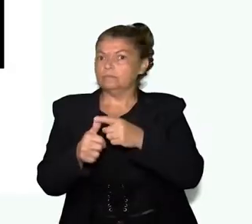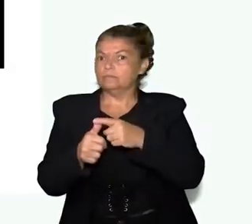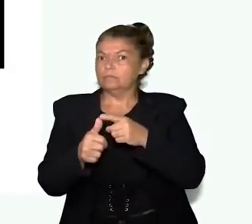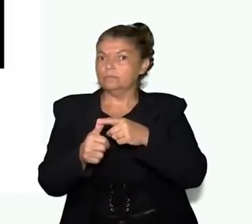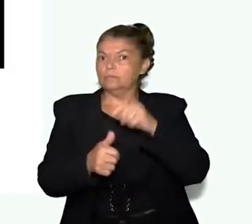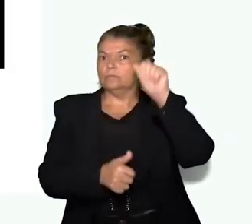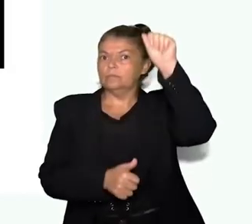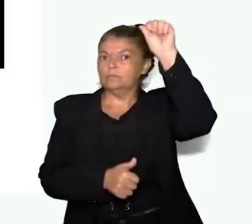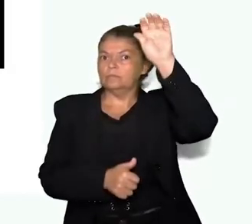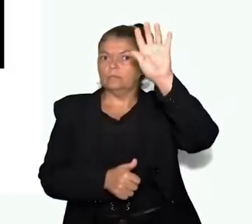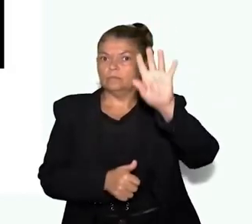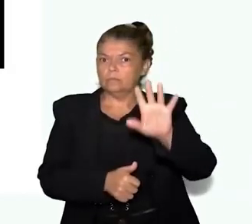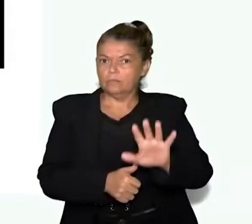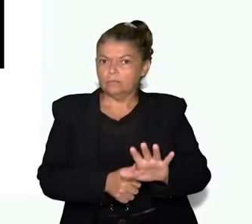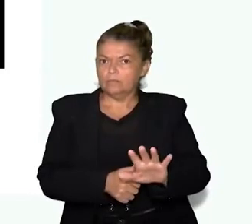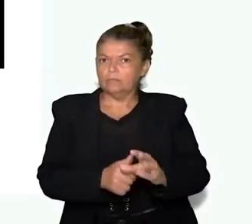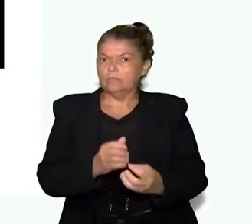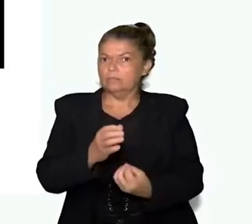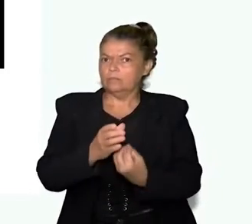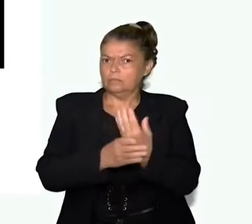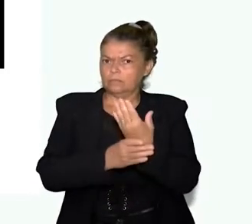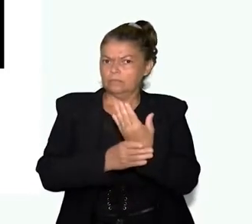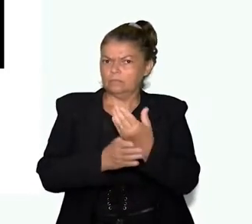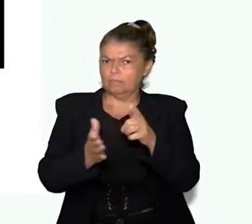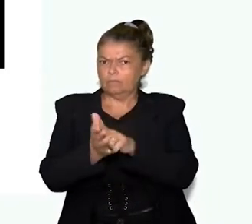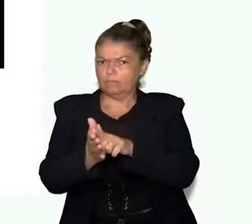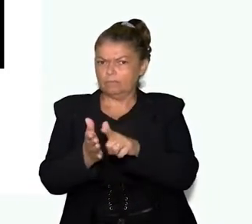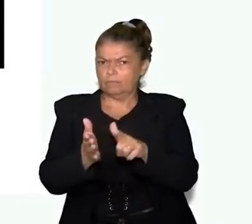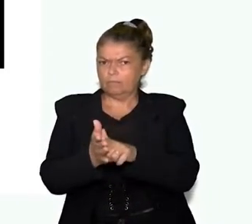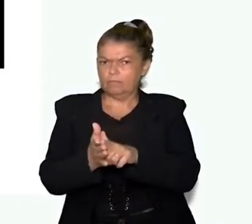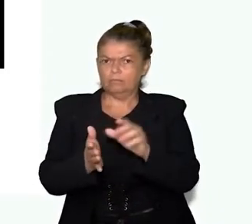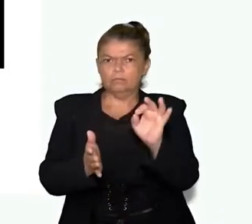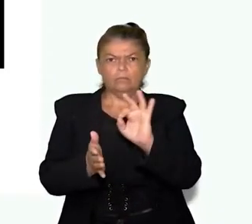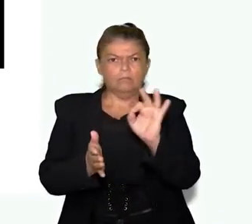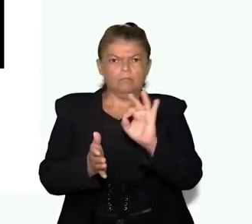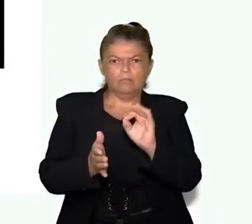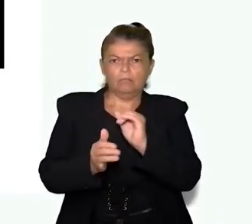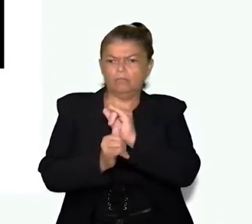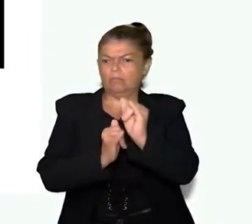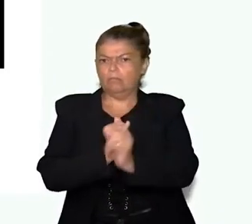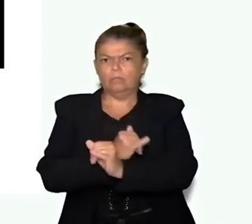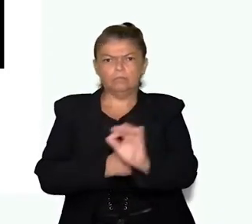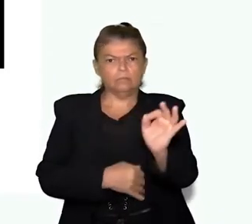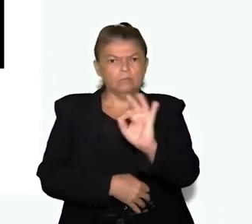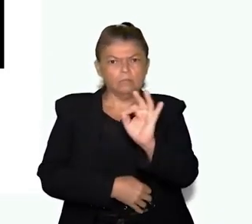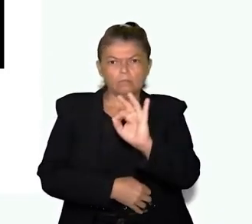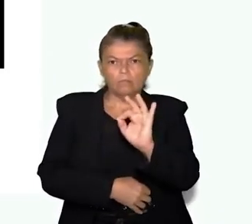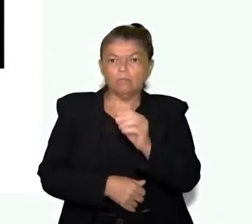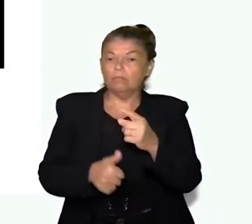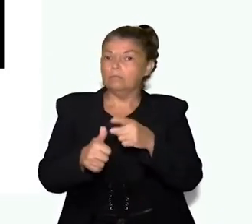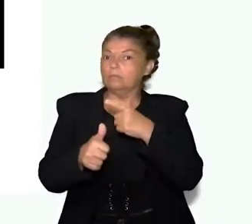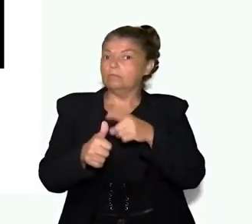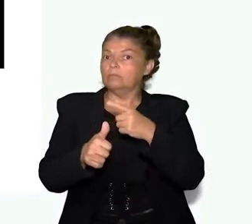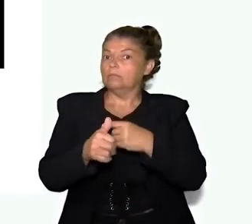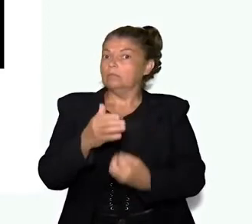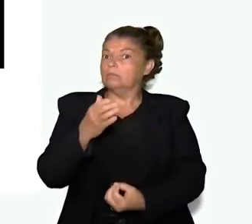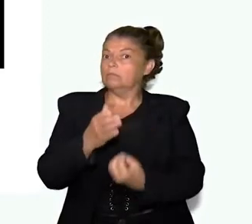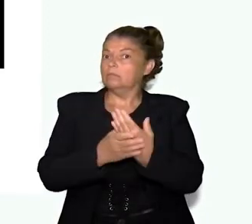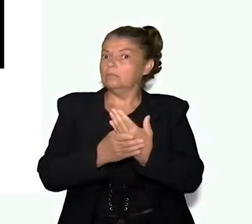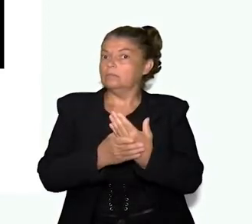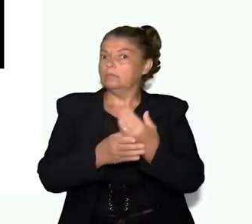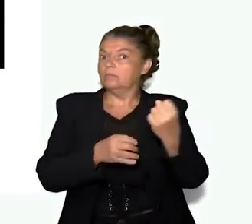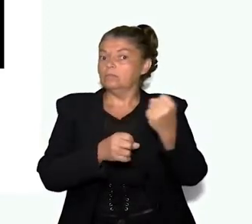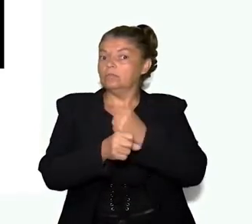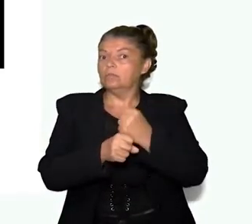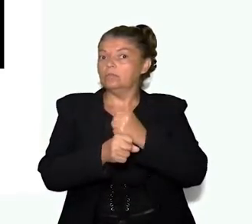O primeiro mapa. O primeiro mapa foi criado não de papel ou um mapa virtual com GPS. Ele foi criado, o primeiro